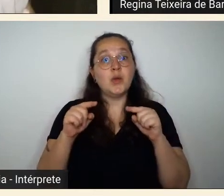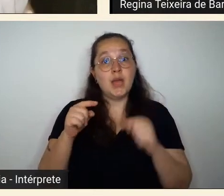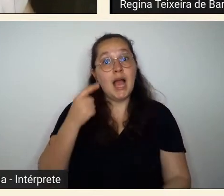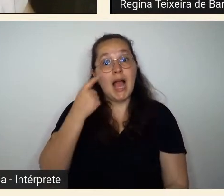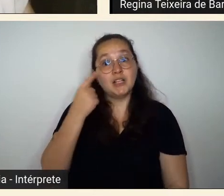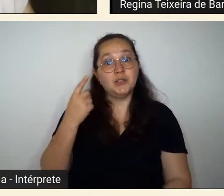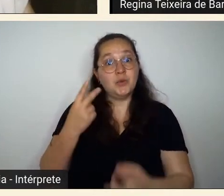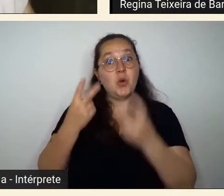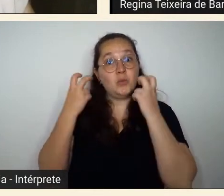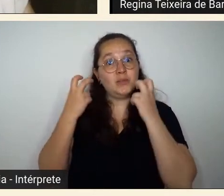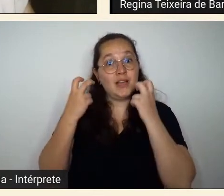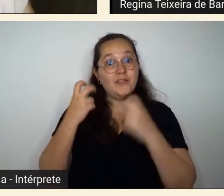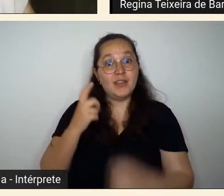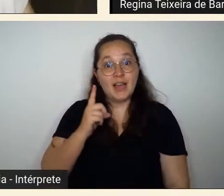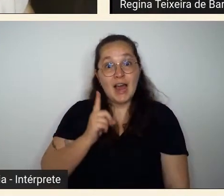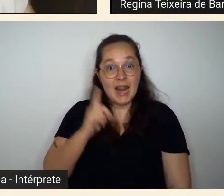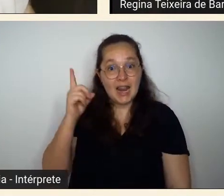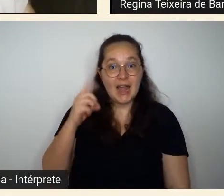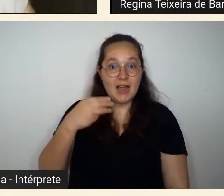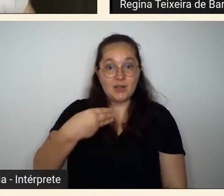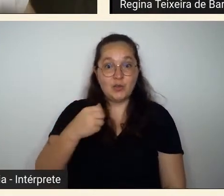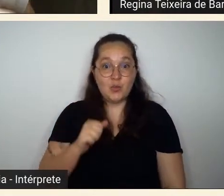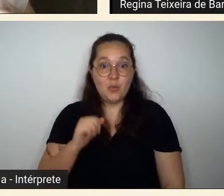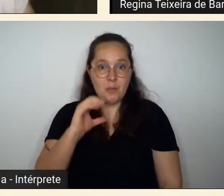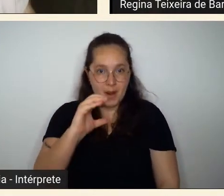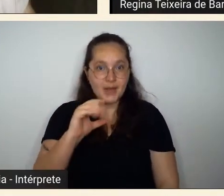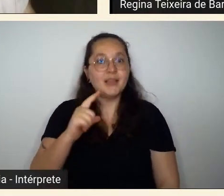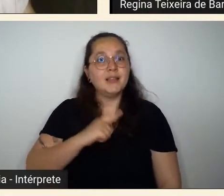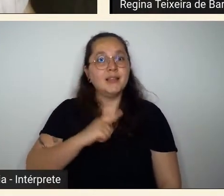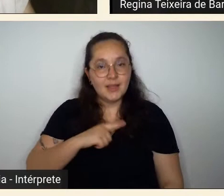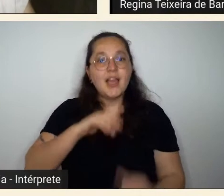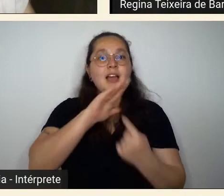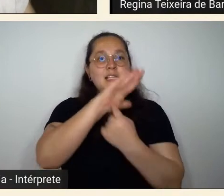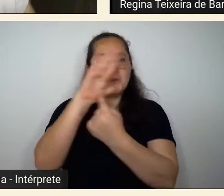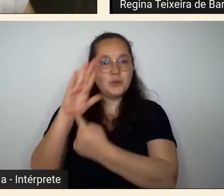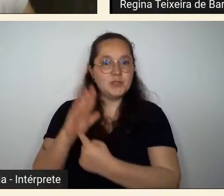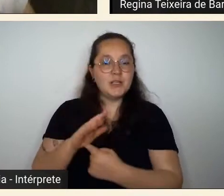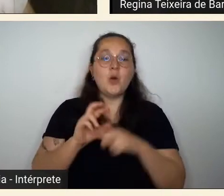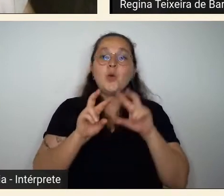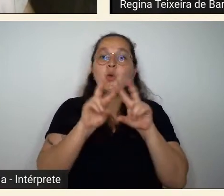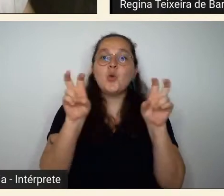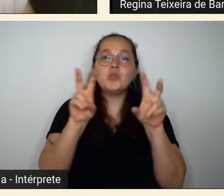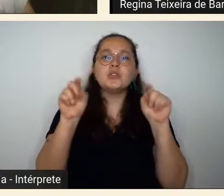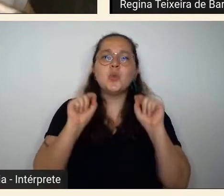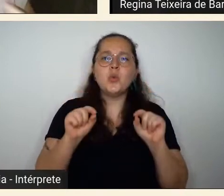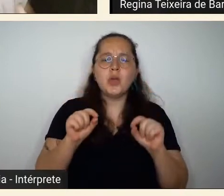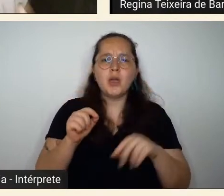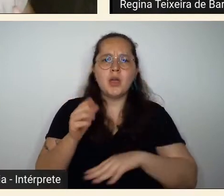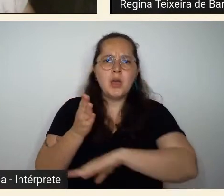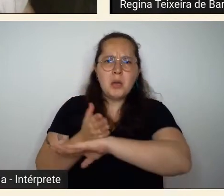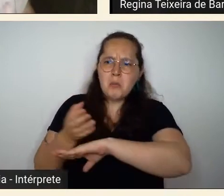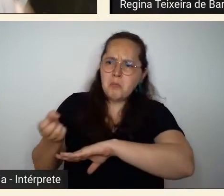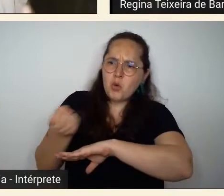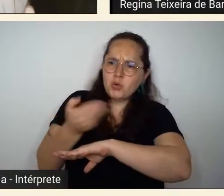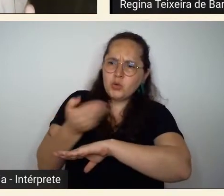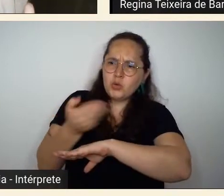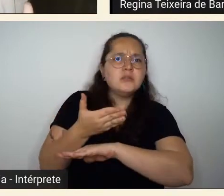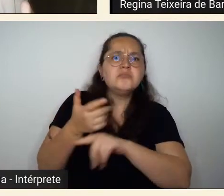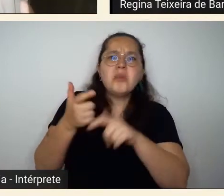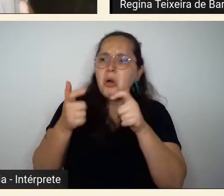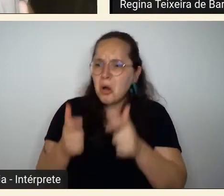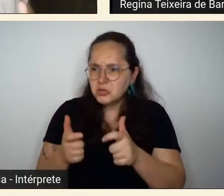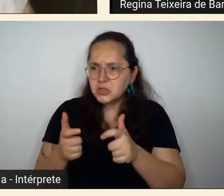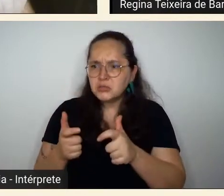concebendo para o Museu de Arte Moderna de São Paulo e cujo título nós demos moderno onde moderno quando porque a nossa